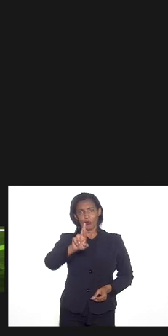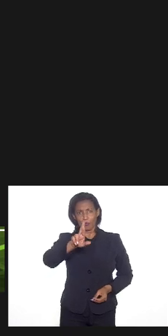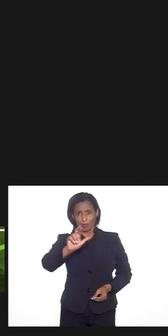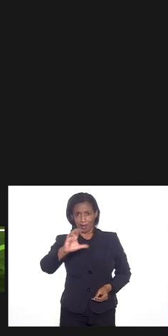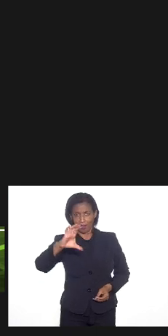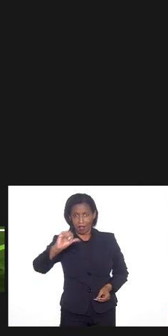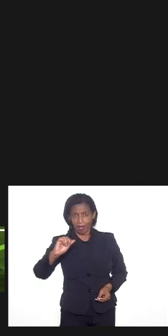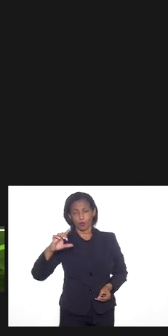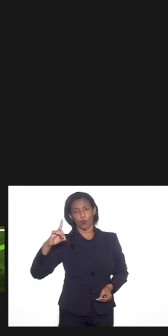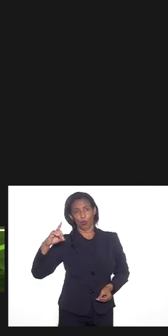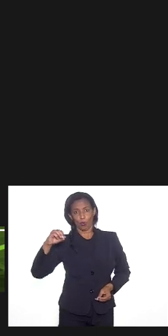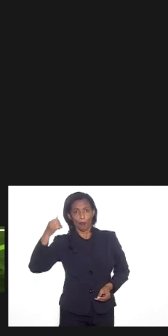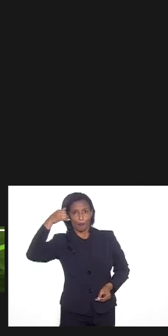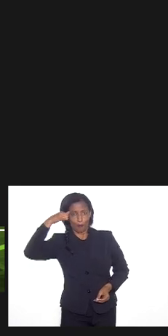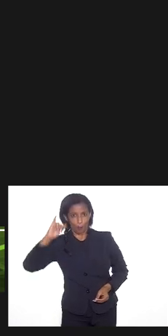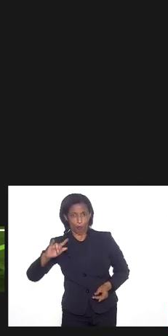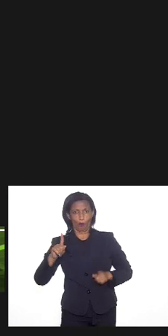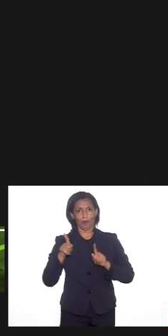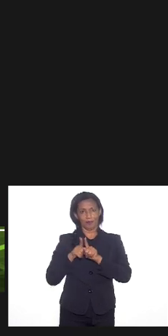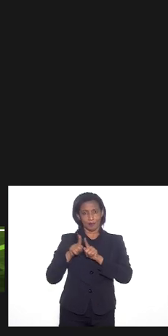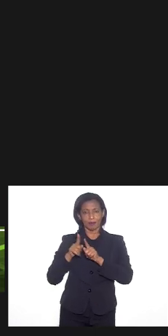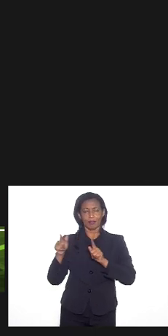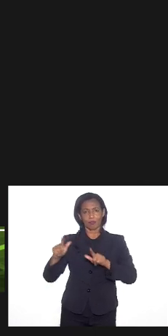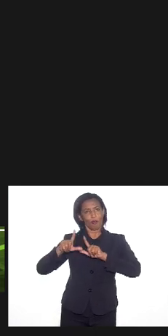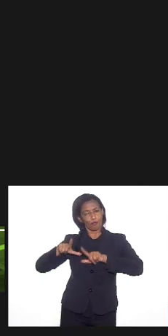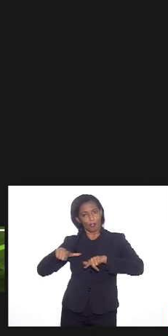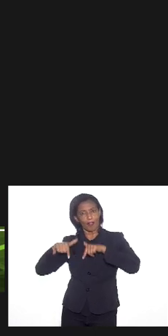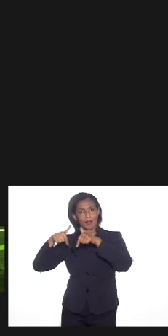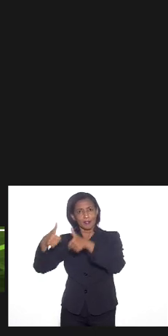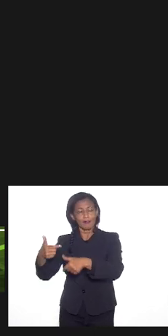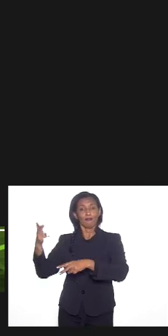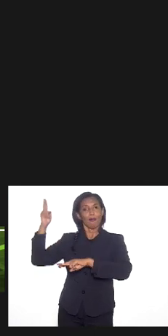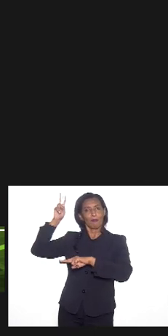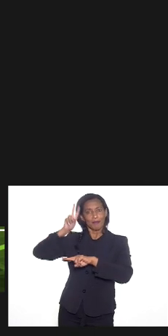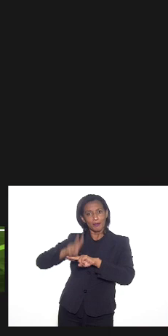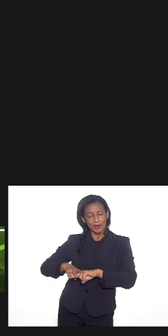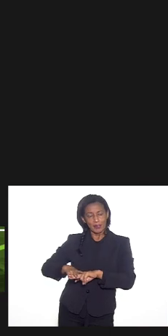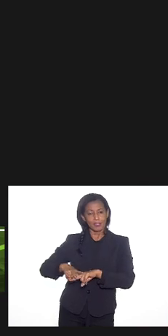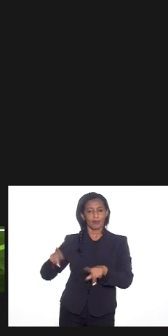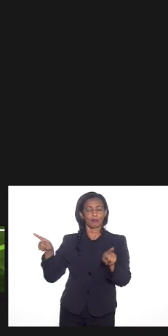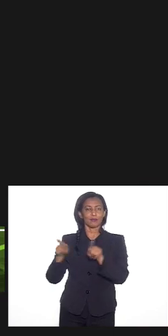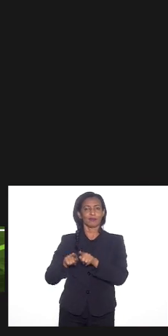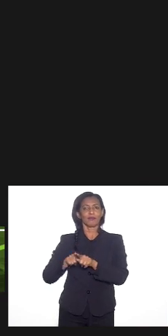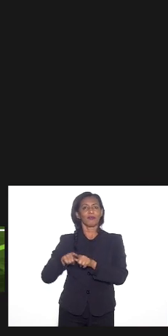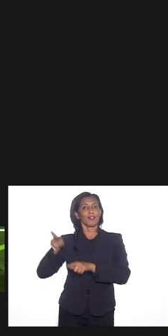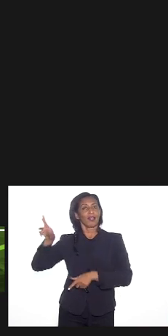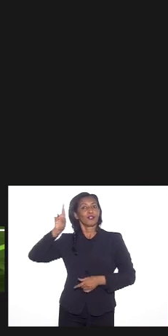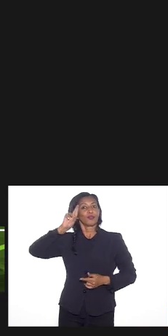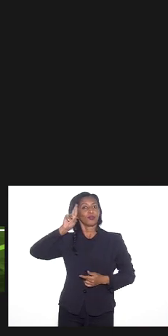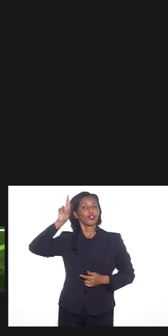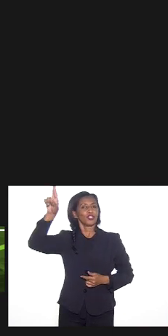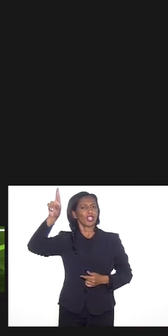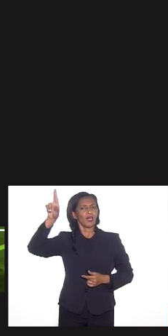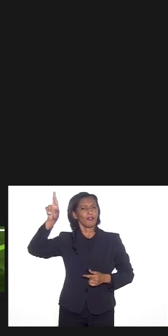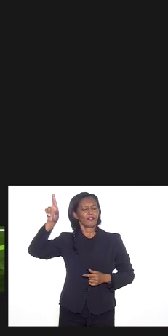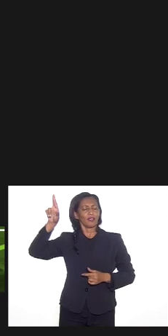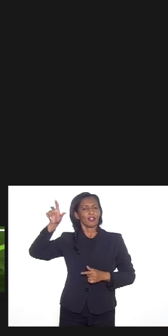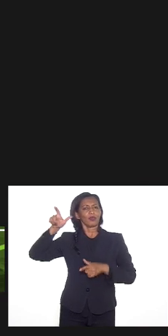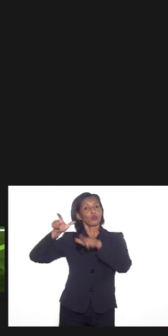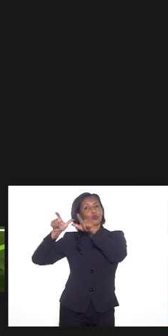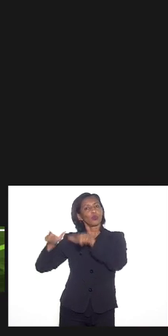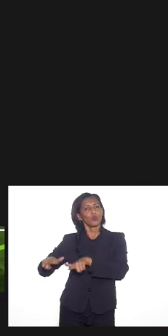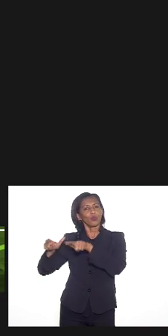aqui na época foram intensificadas as ações e culminou na prisão inclusive do chefe do tráfico local à época que era